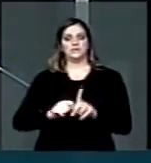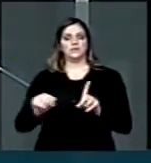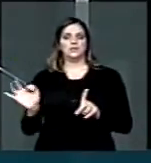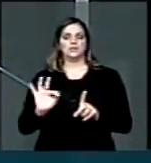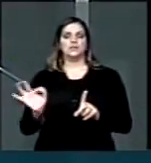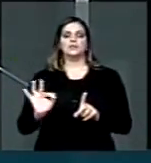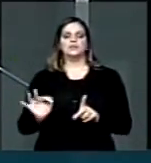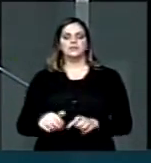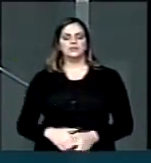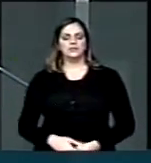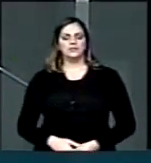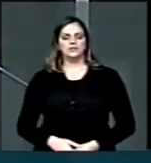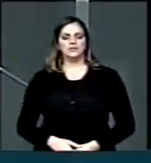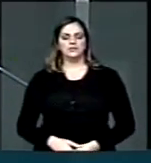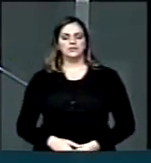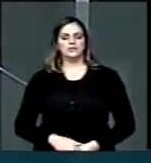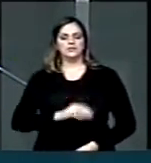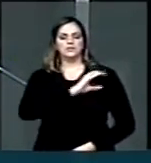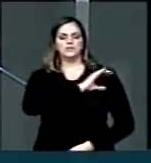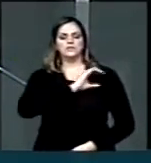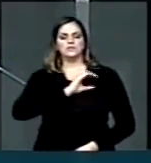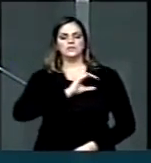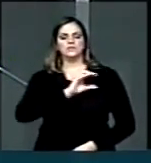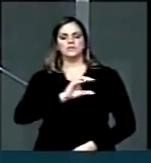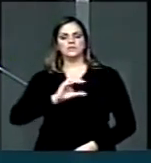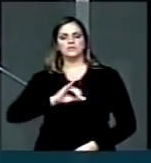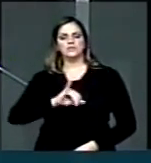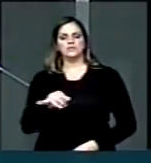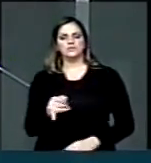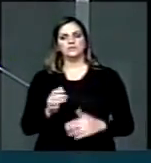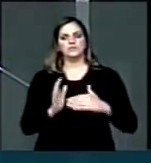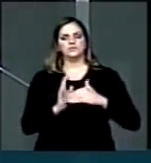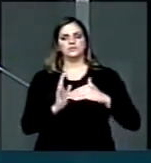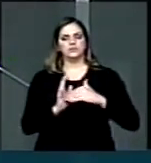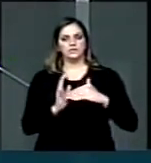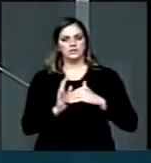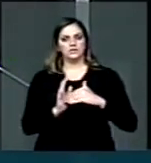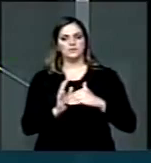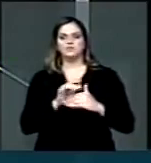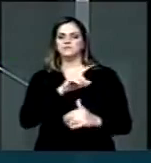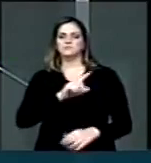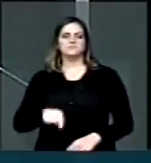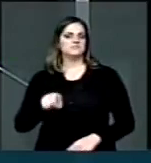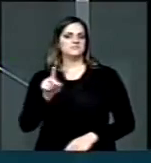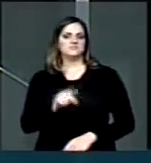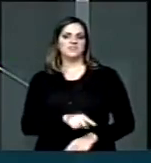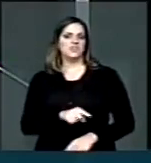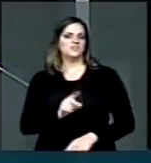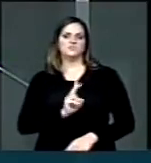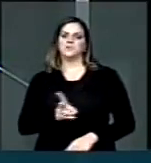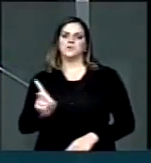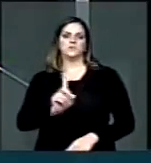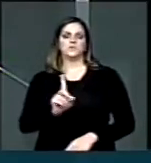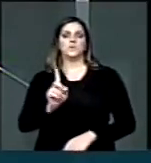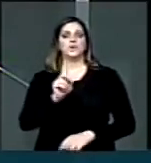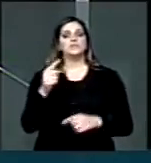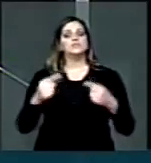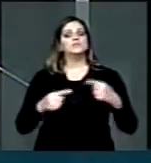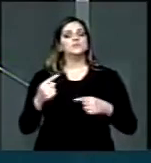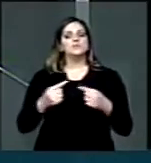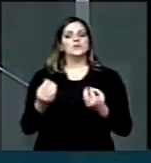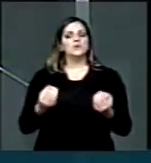A Comissão de Constituição e Justiça do Senado encerrou a discussão sobre a